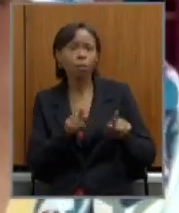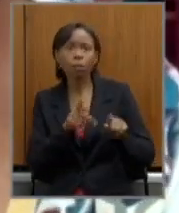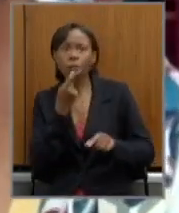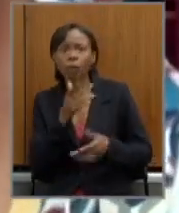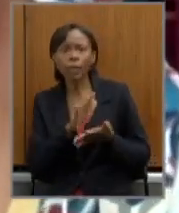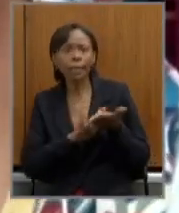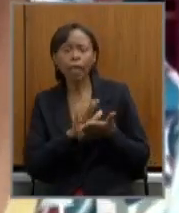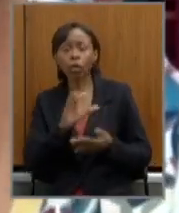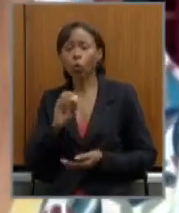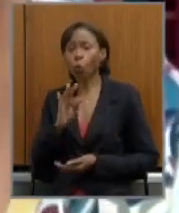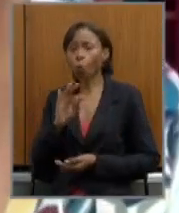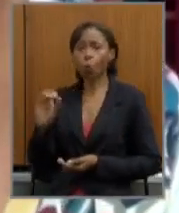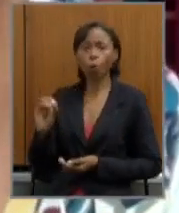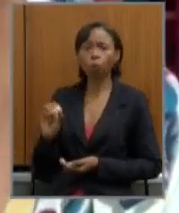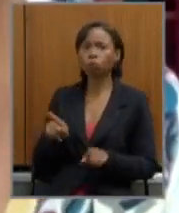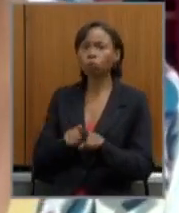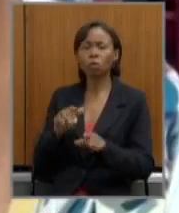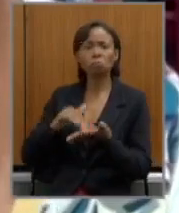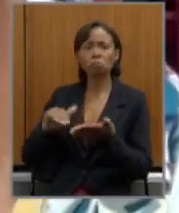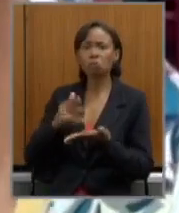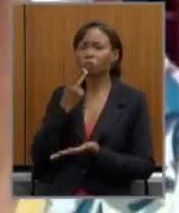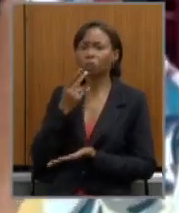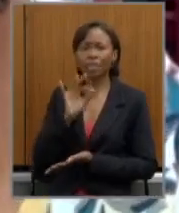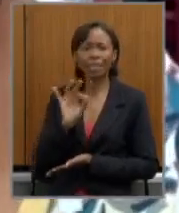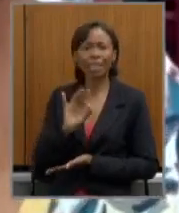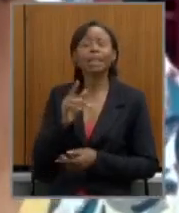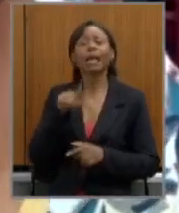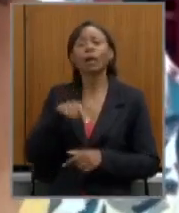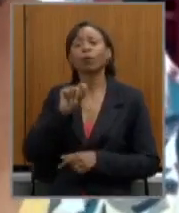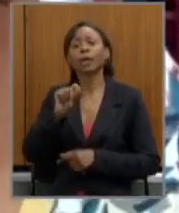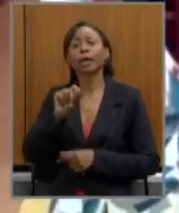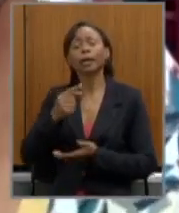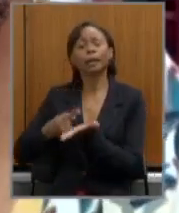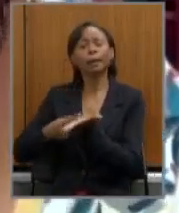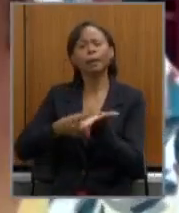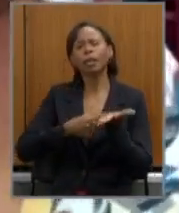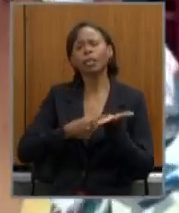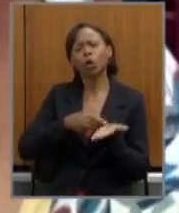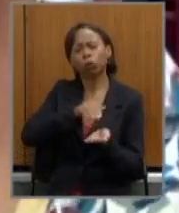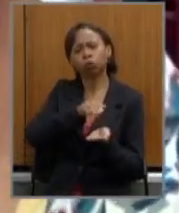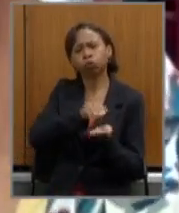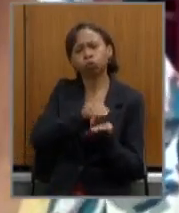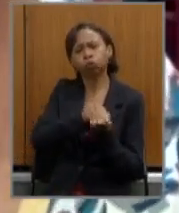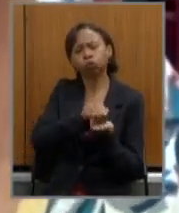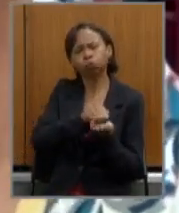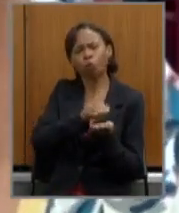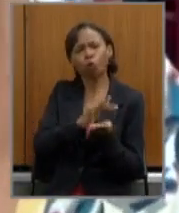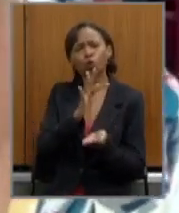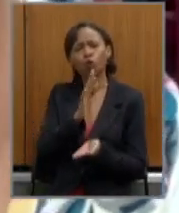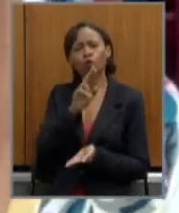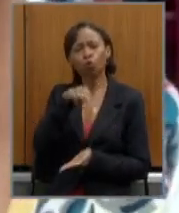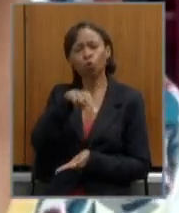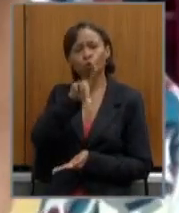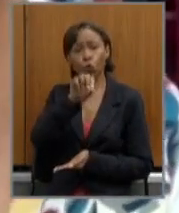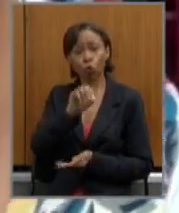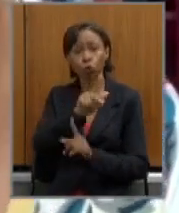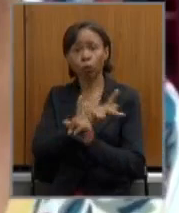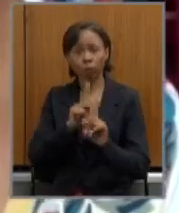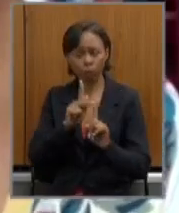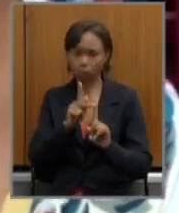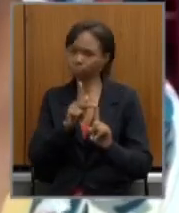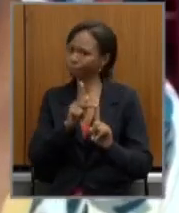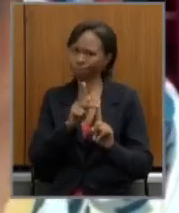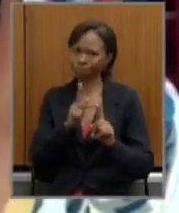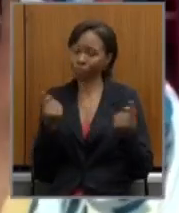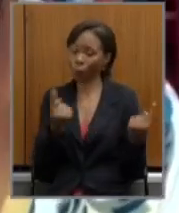que é a questão da criação dos fundos de Previdência que me parece que vai na contramão do objetivo